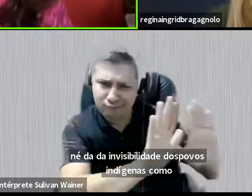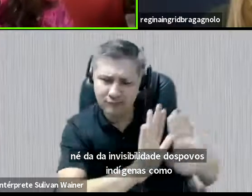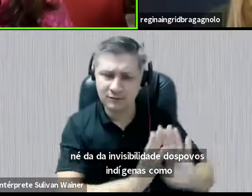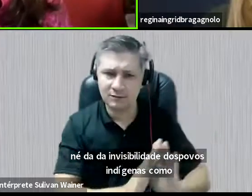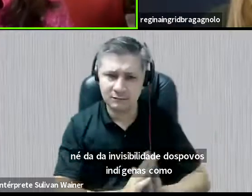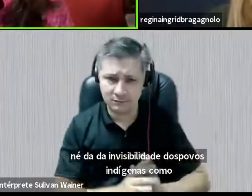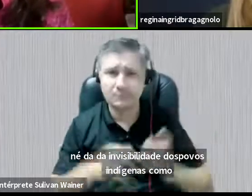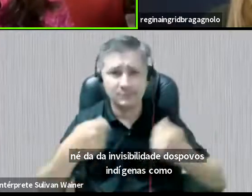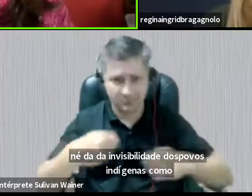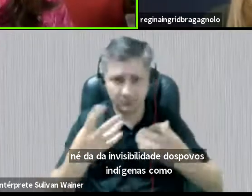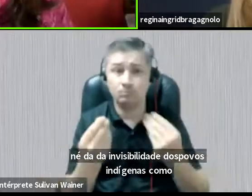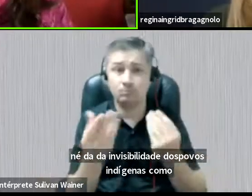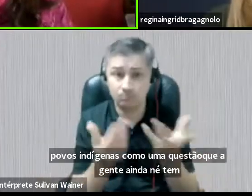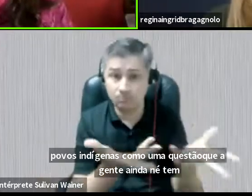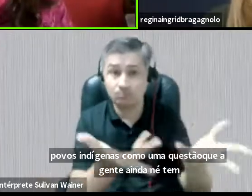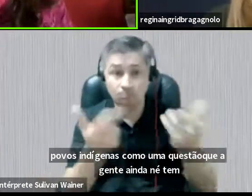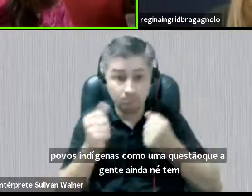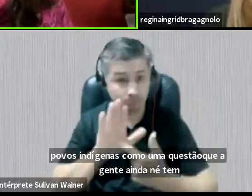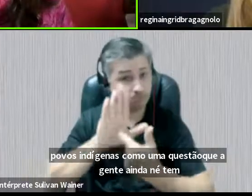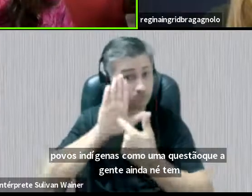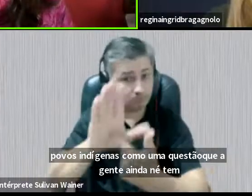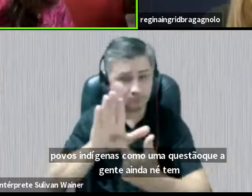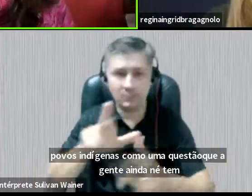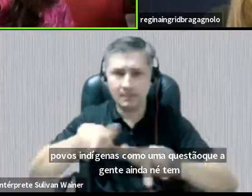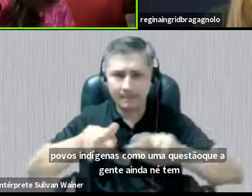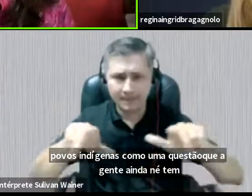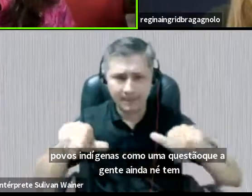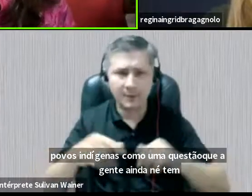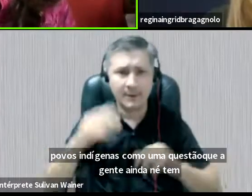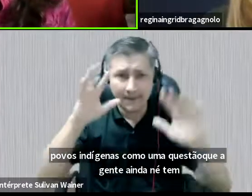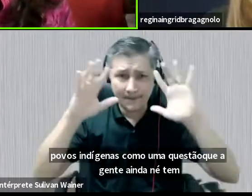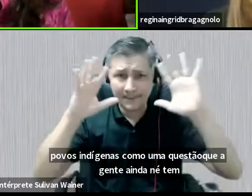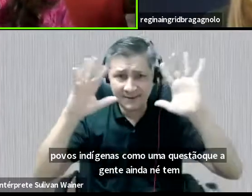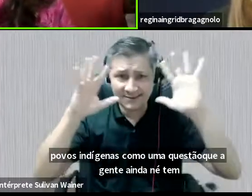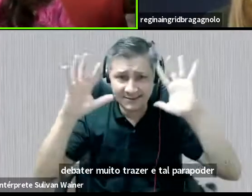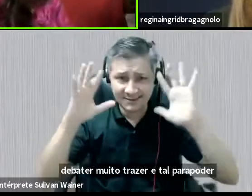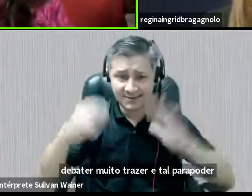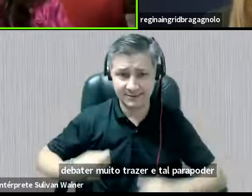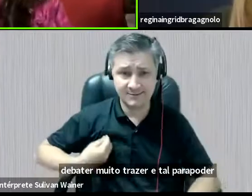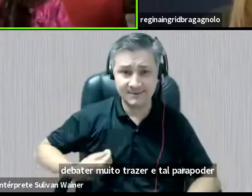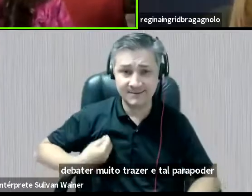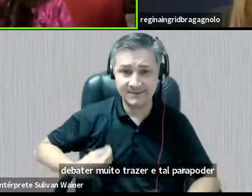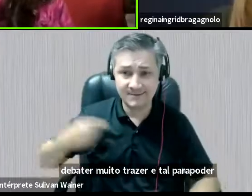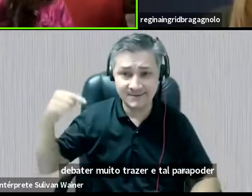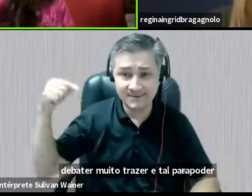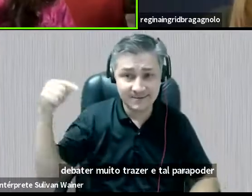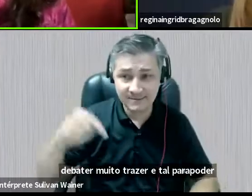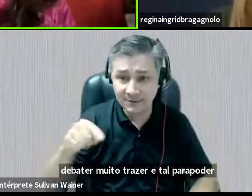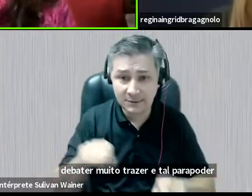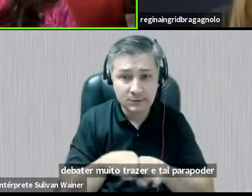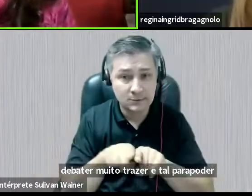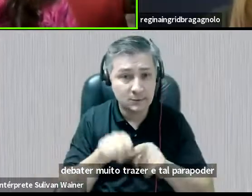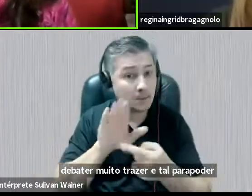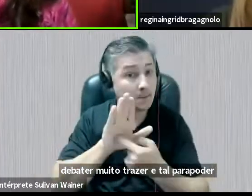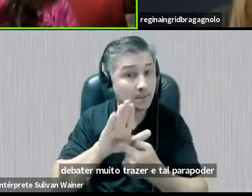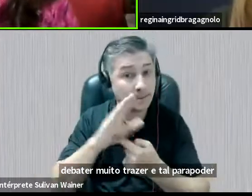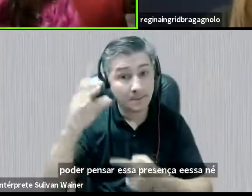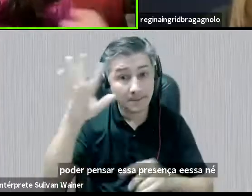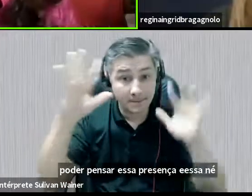debater muito, trazer e tal, para poder pensar essa presença e essa, né, e essa